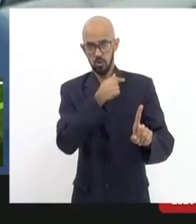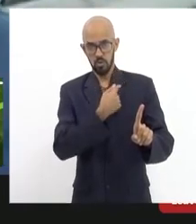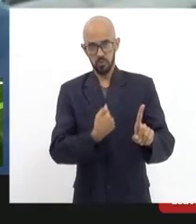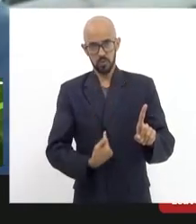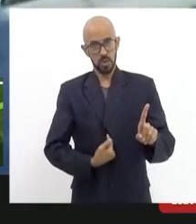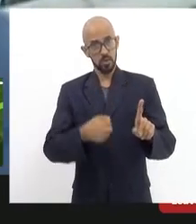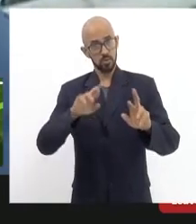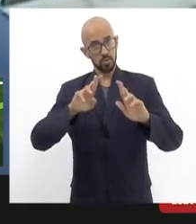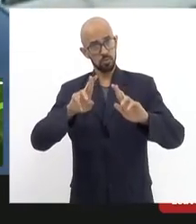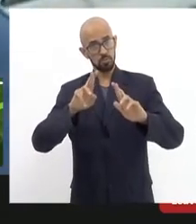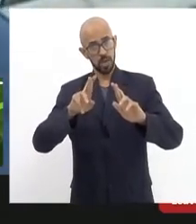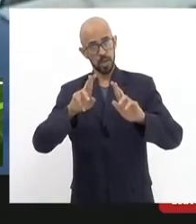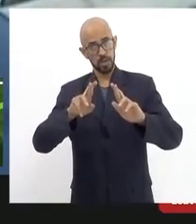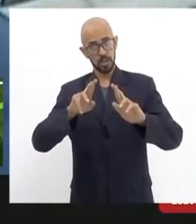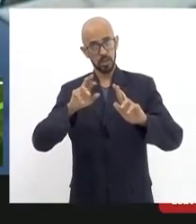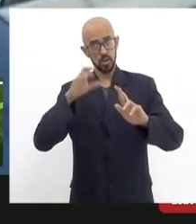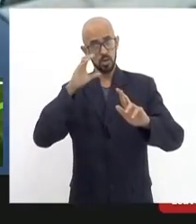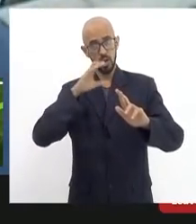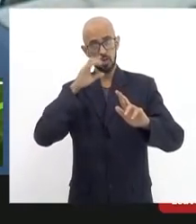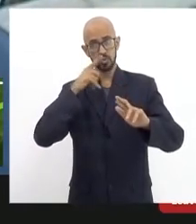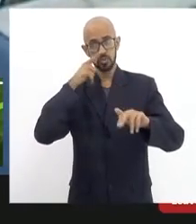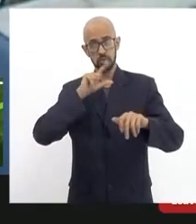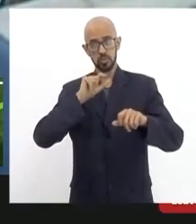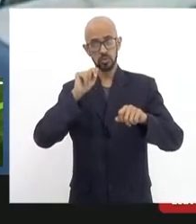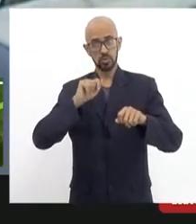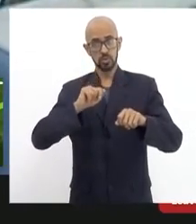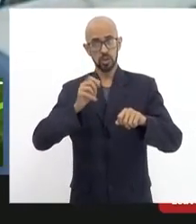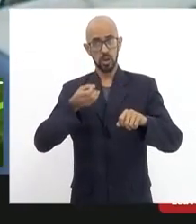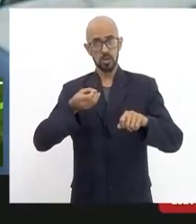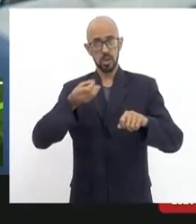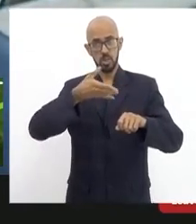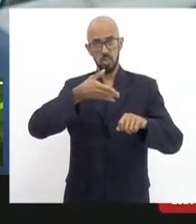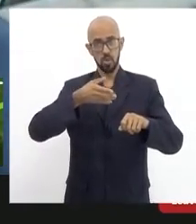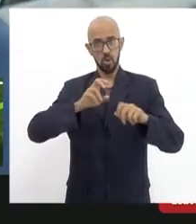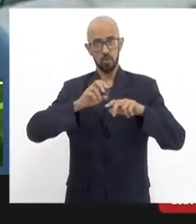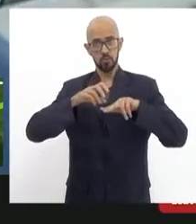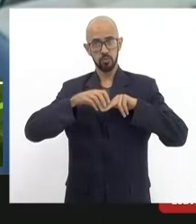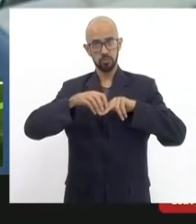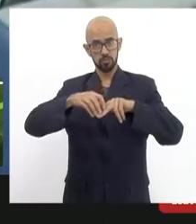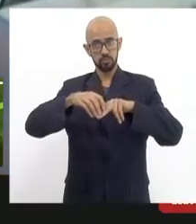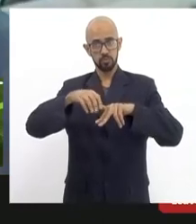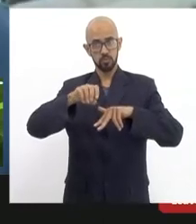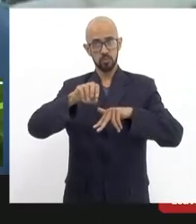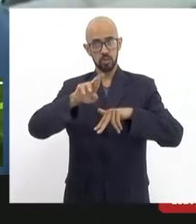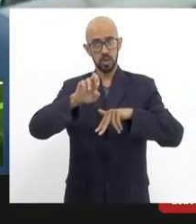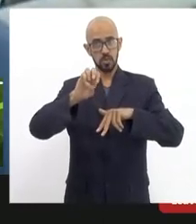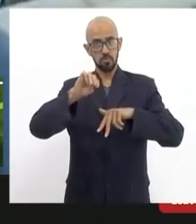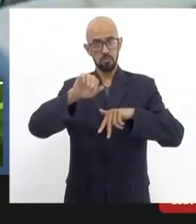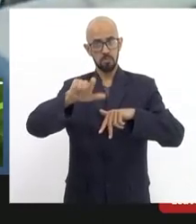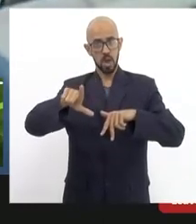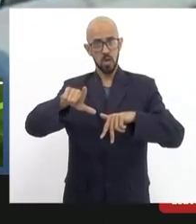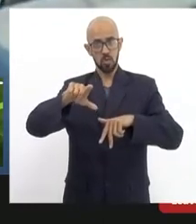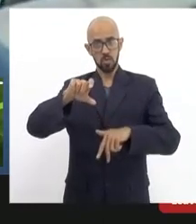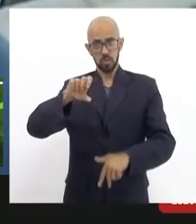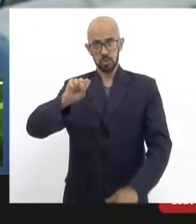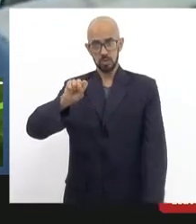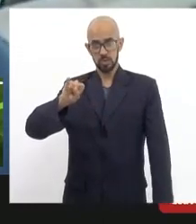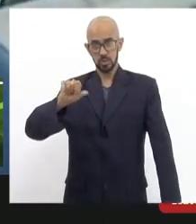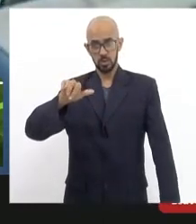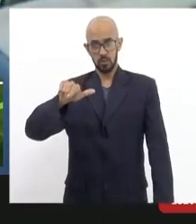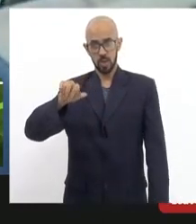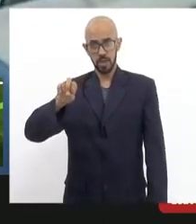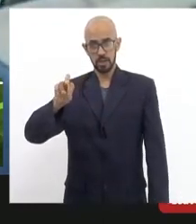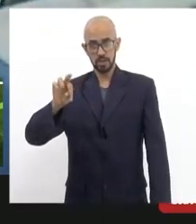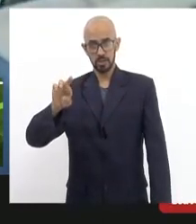reinauguração e a aplicação plena do ramal silvestre e a retomada do